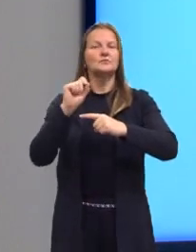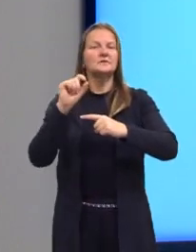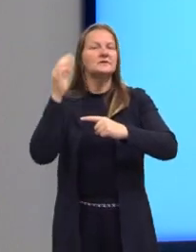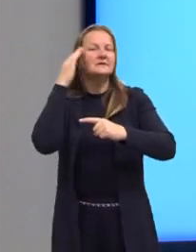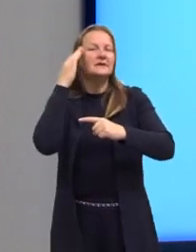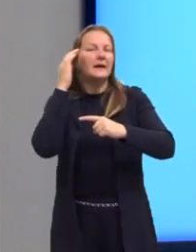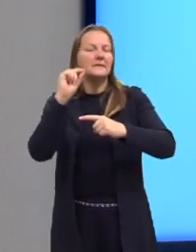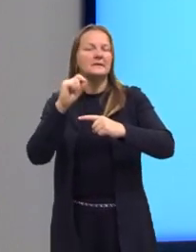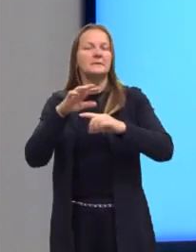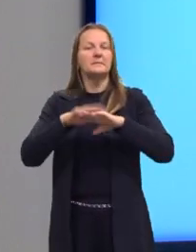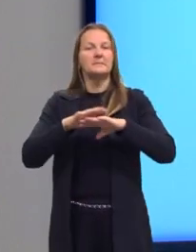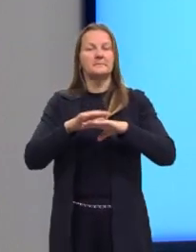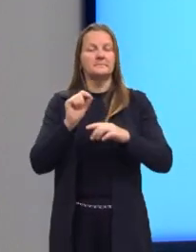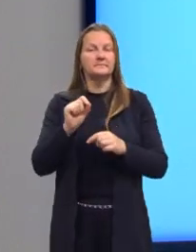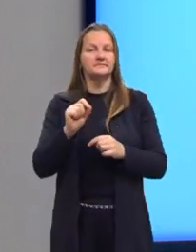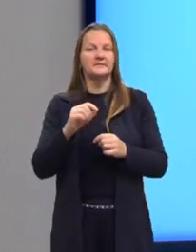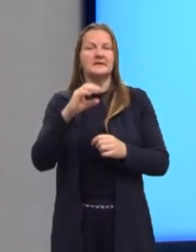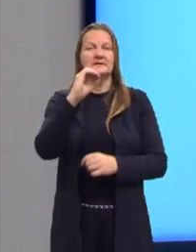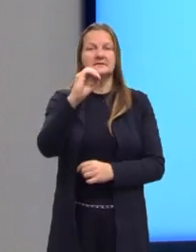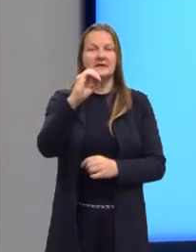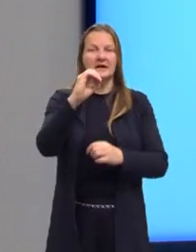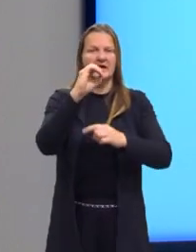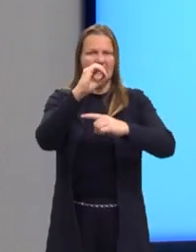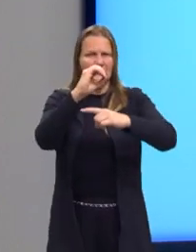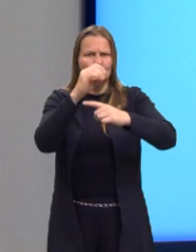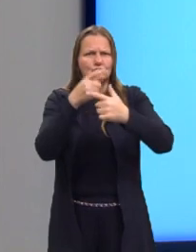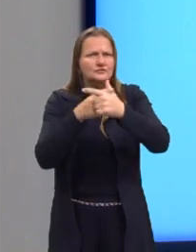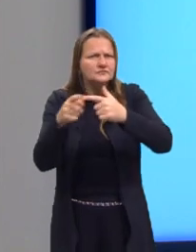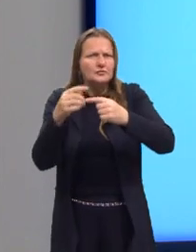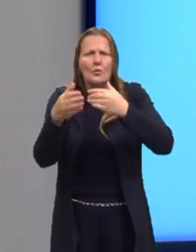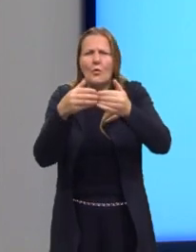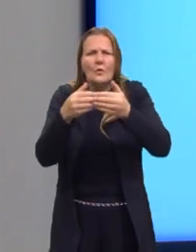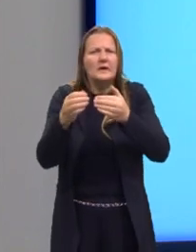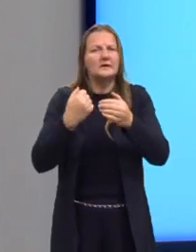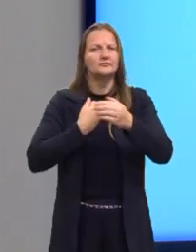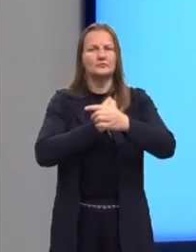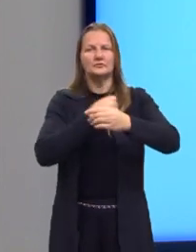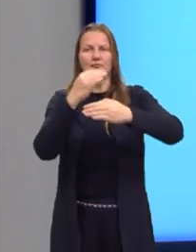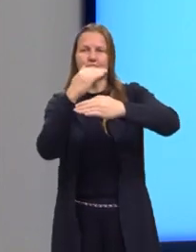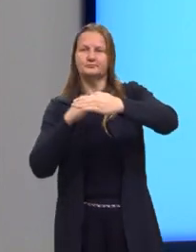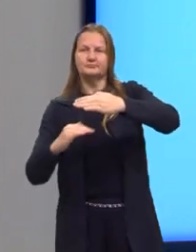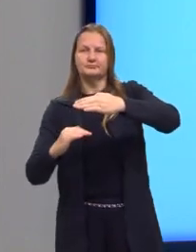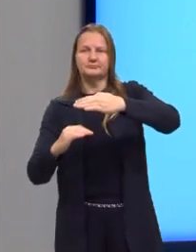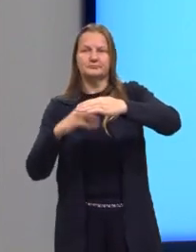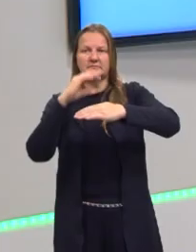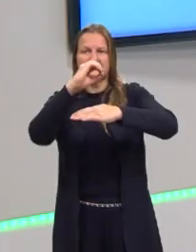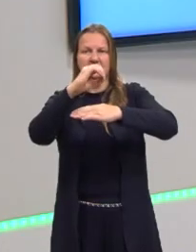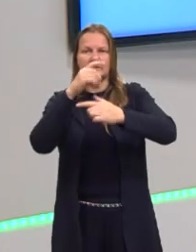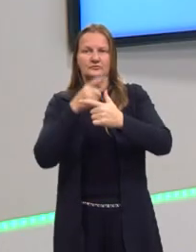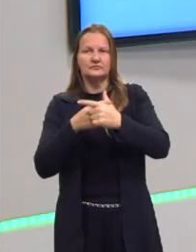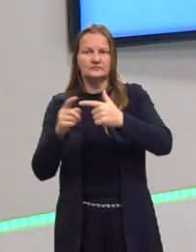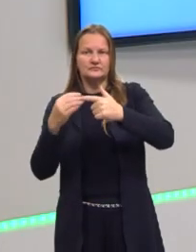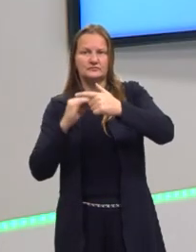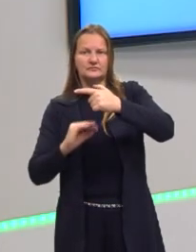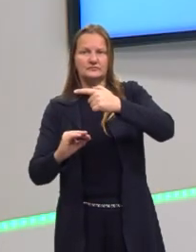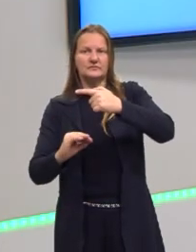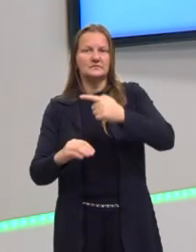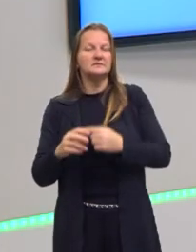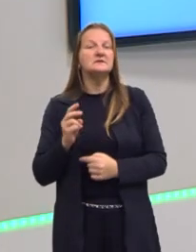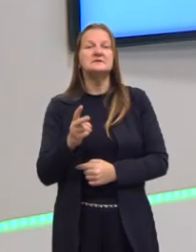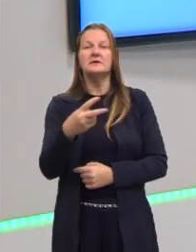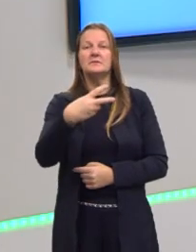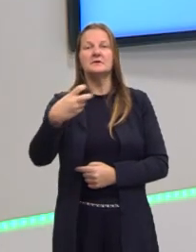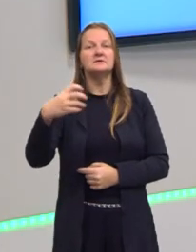sabemos na matemática? Zero dividido por qualquer número que seja, qualquer valor que seja, sempre